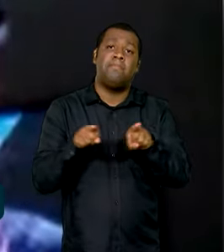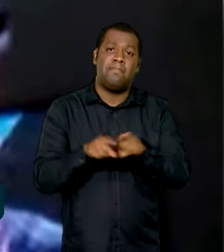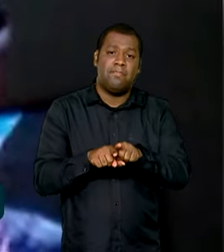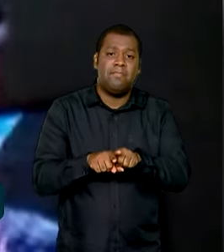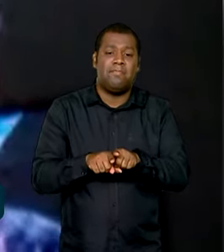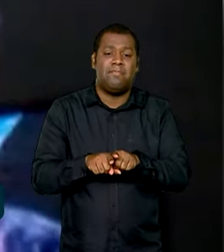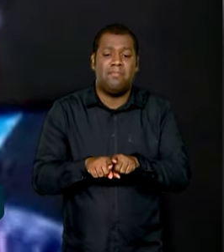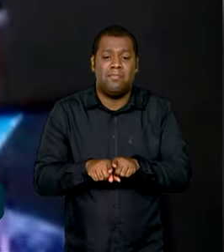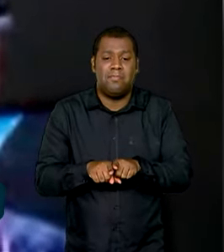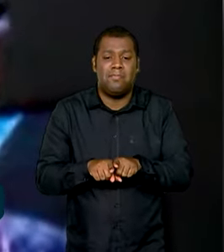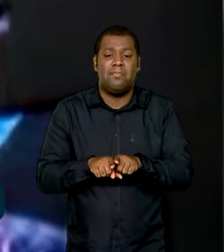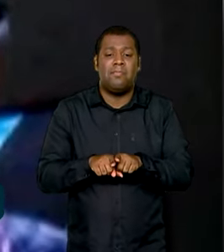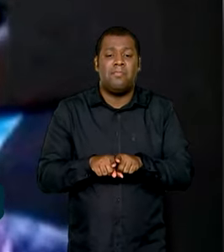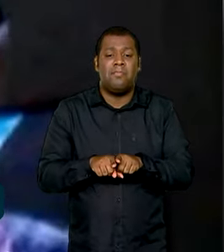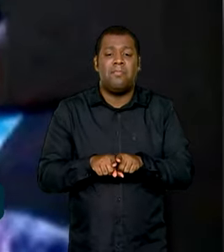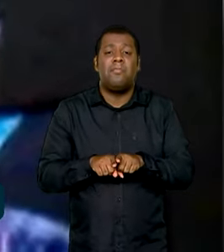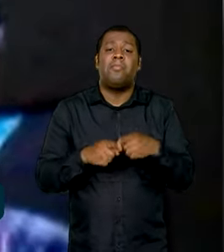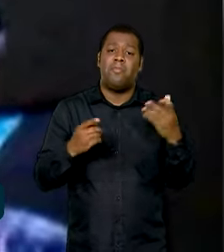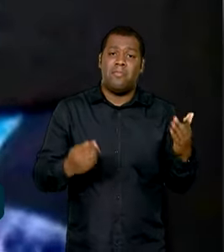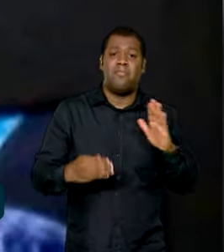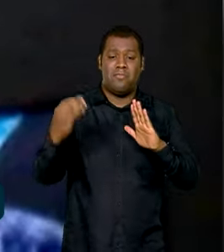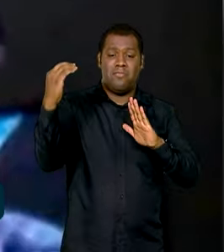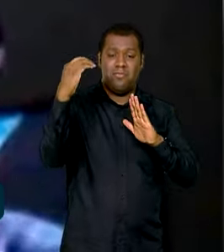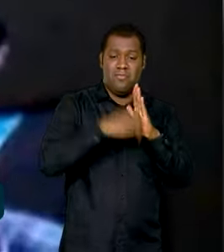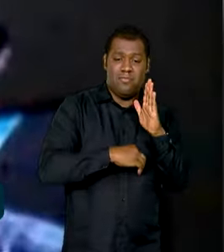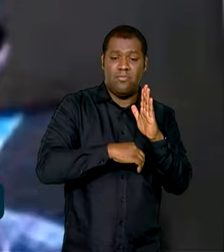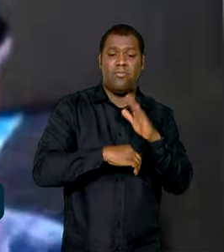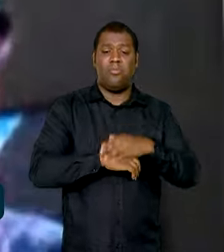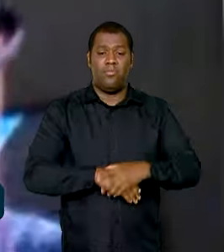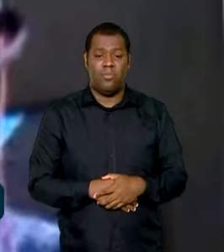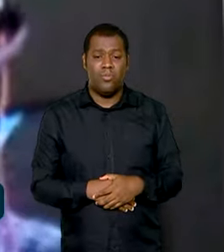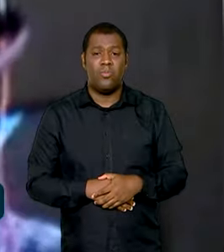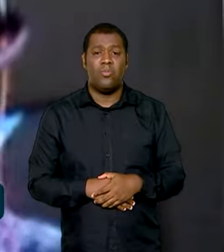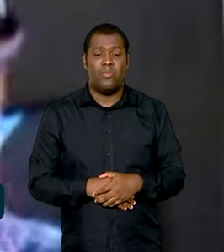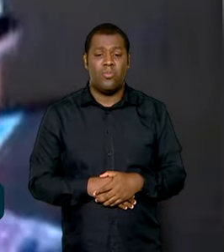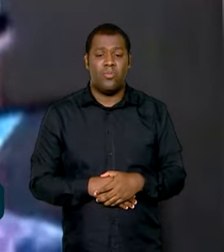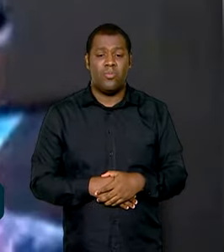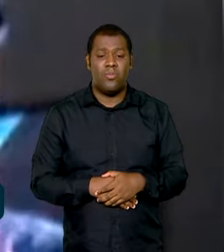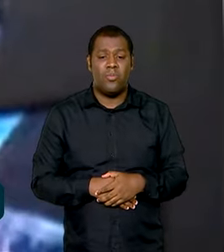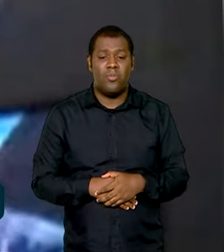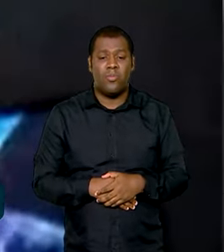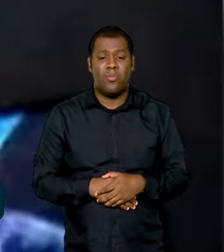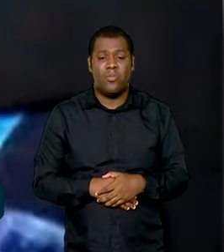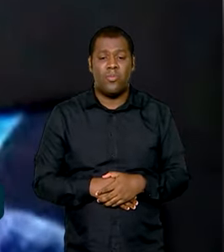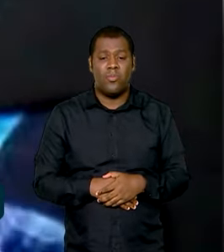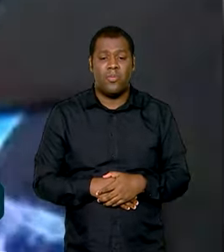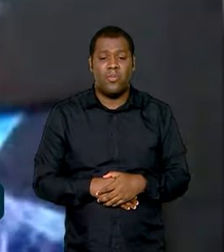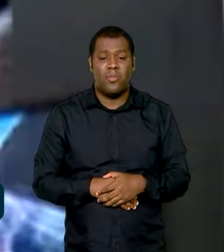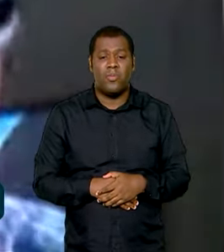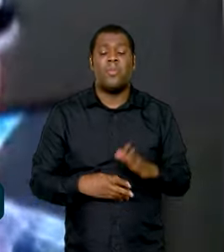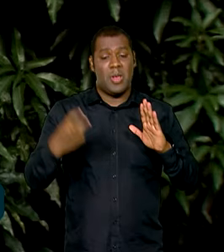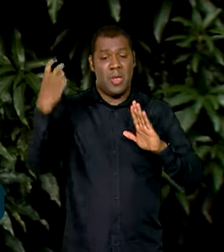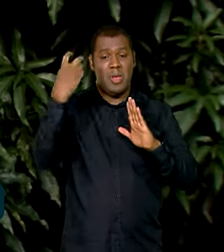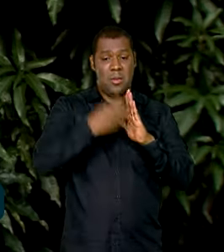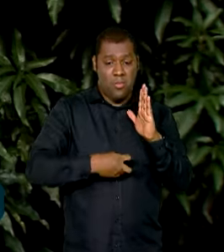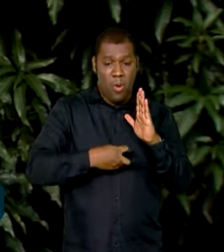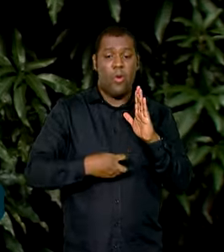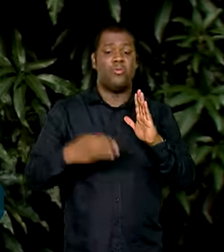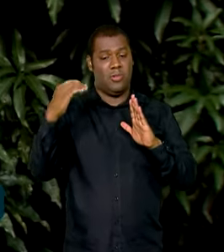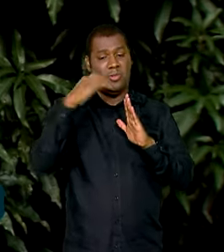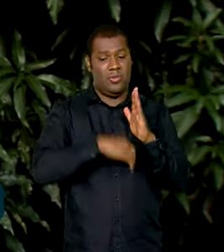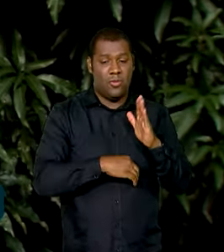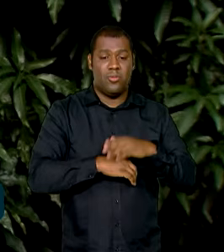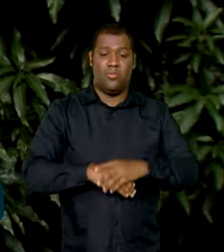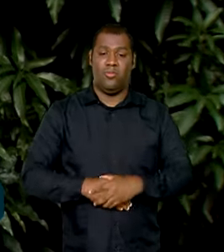tiveram aí um desconto, uma redução no desconto do imposto de renda. Com a